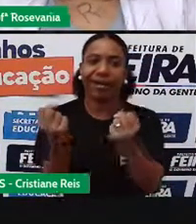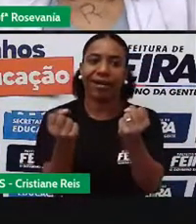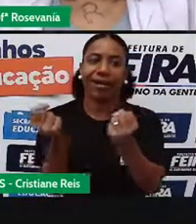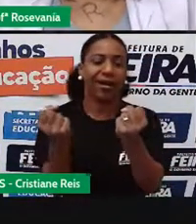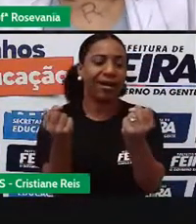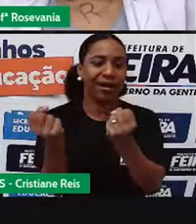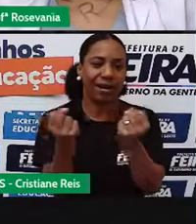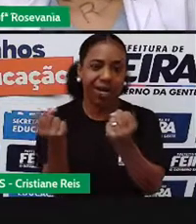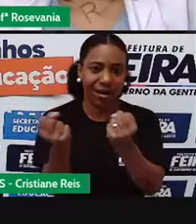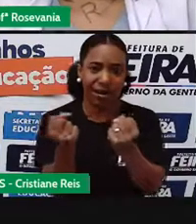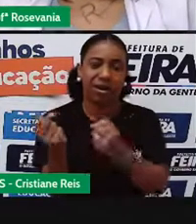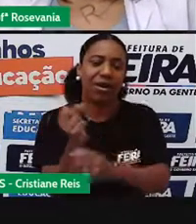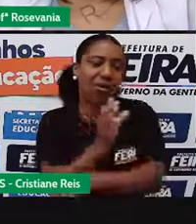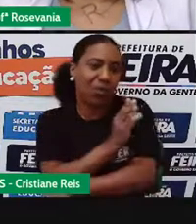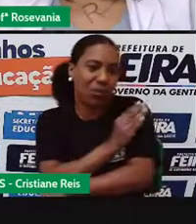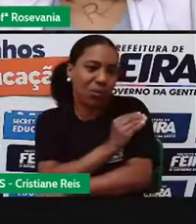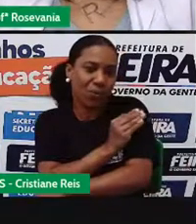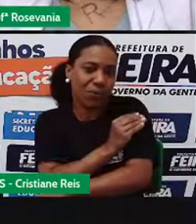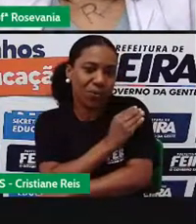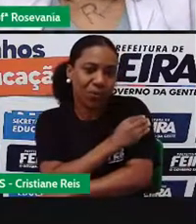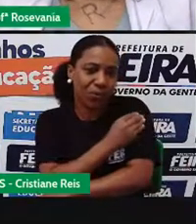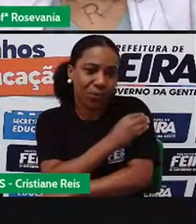tipo o algodão, por exemplo,